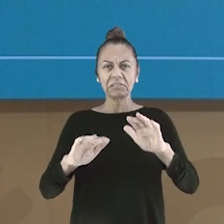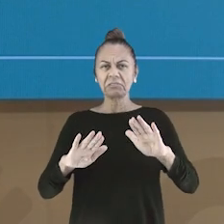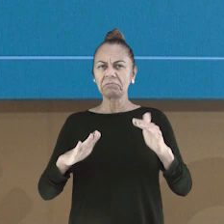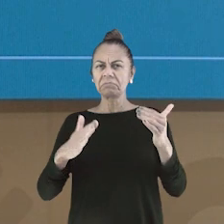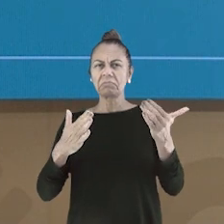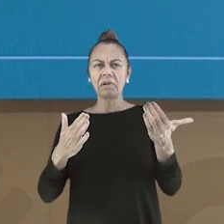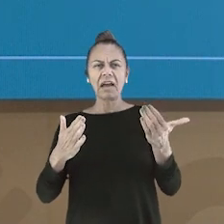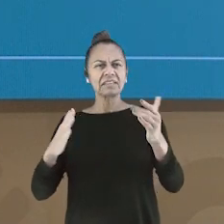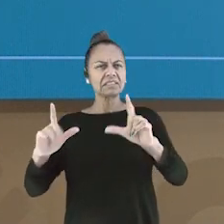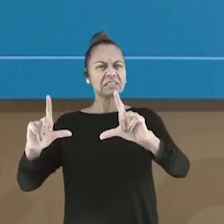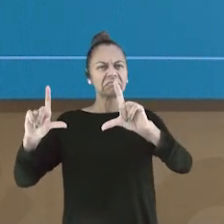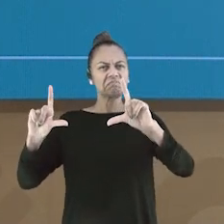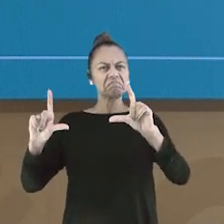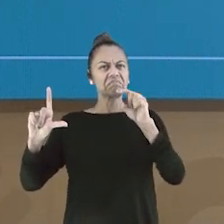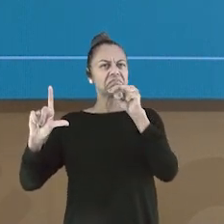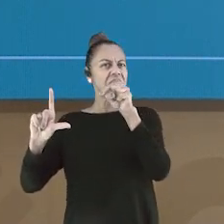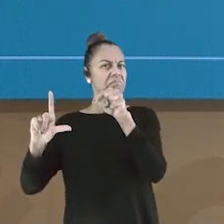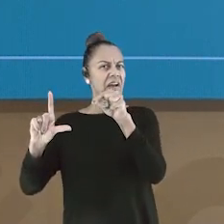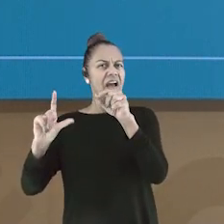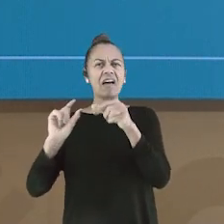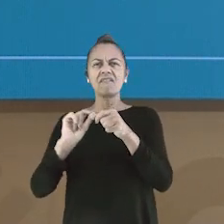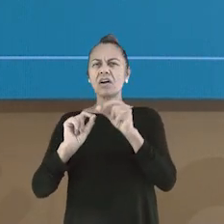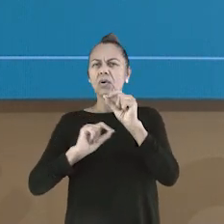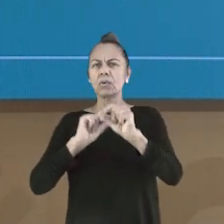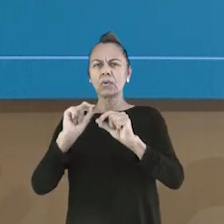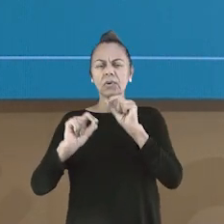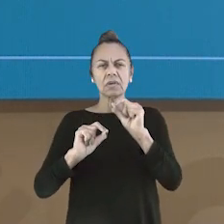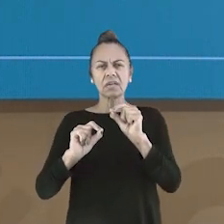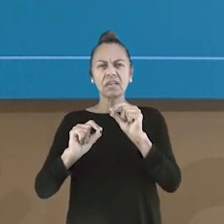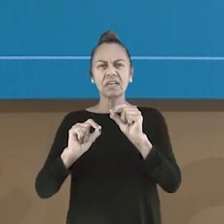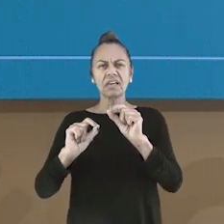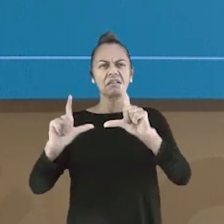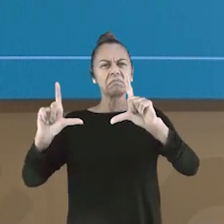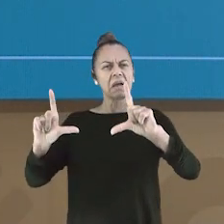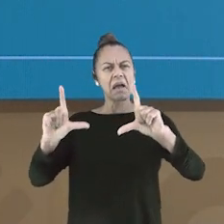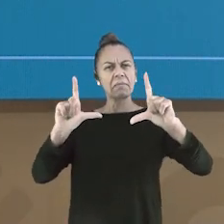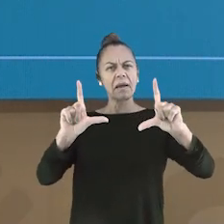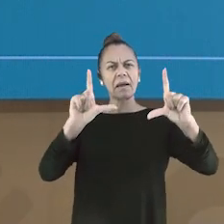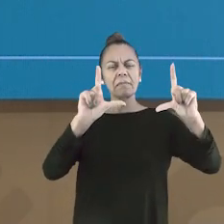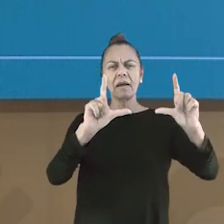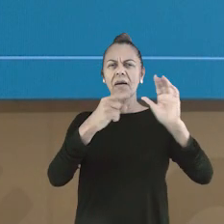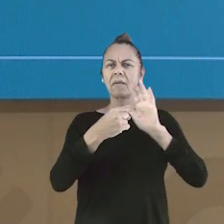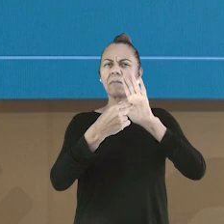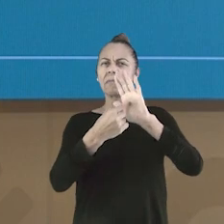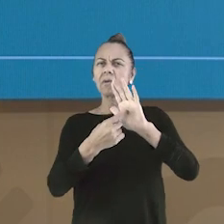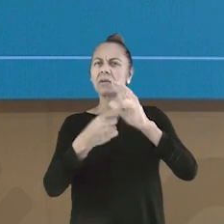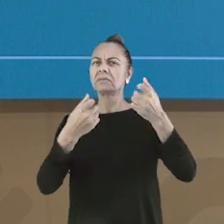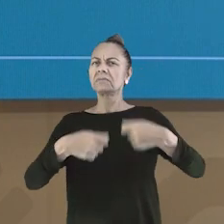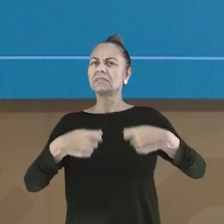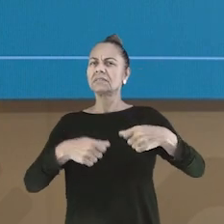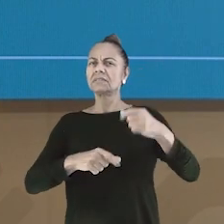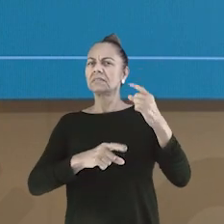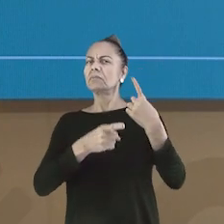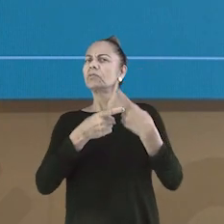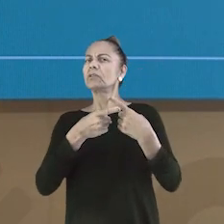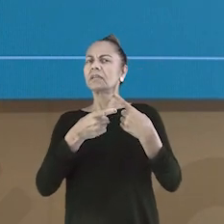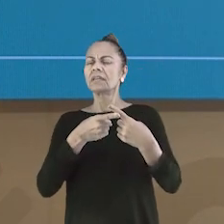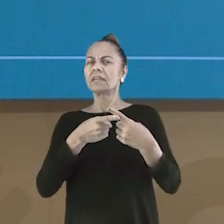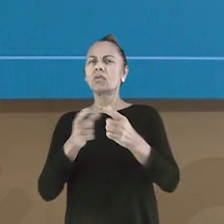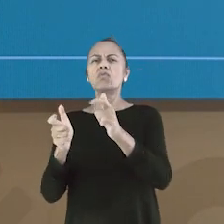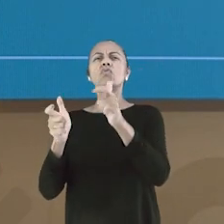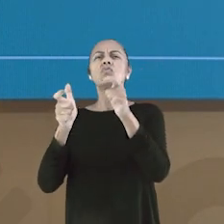função. Quais são essas funções? Por que essas sinalizações são tão necessárias?